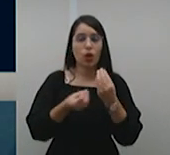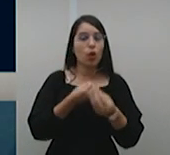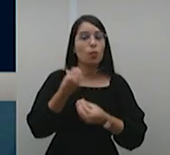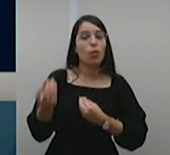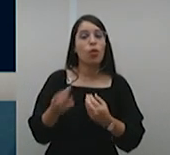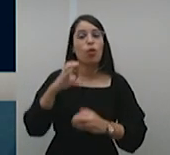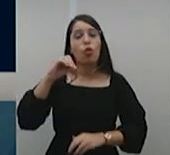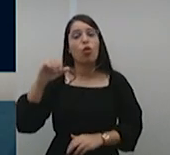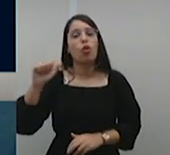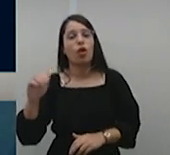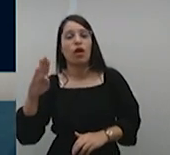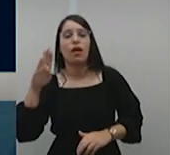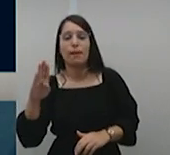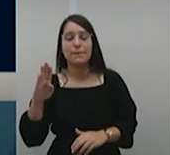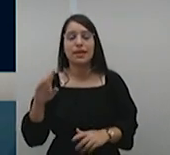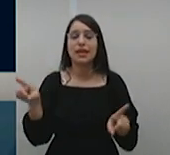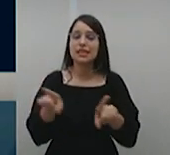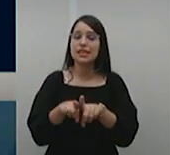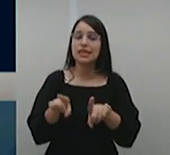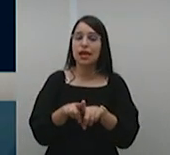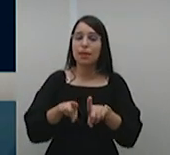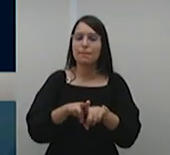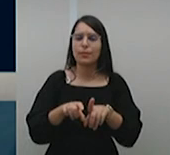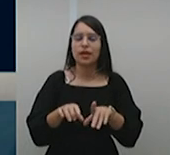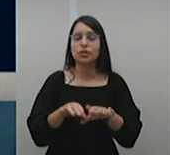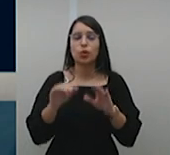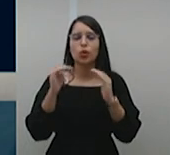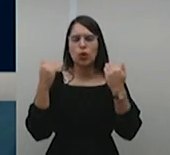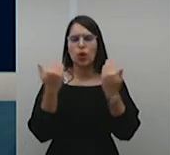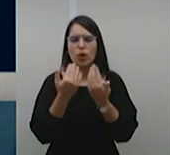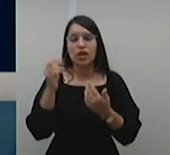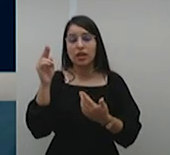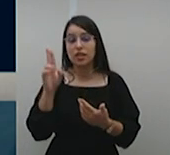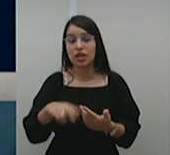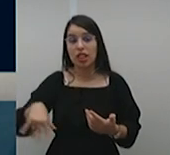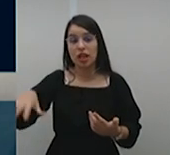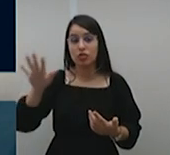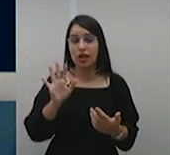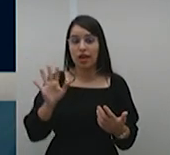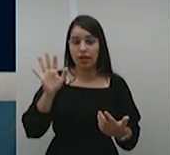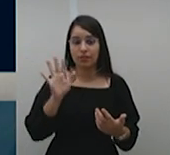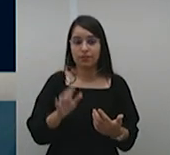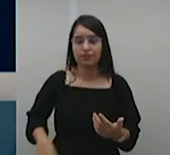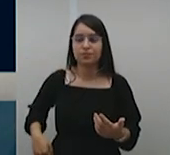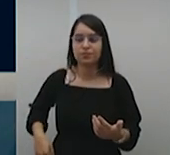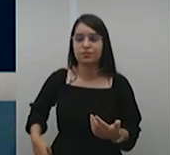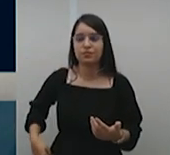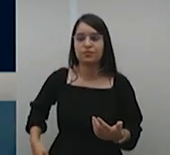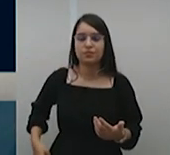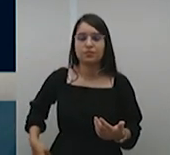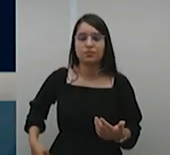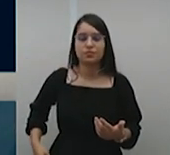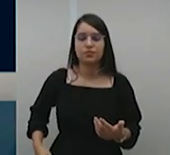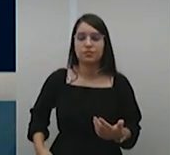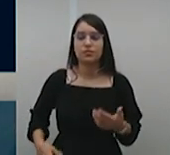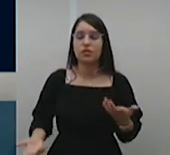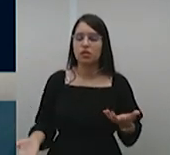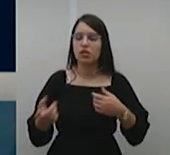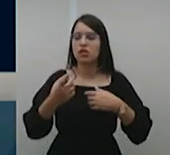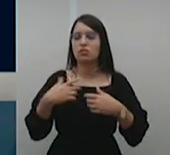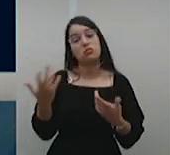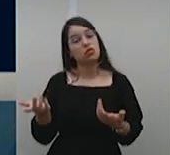Congresso Nacional e todos estejam envolvidos para que nós possamos exercer a nossa